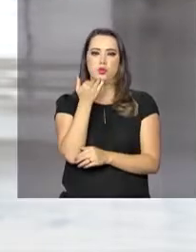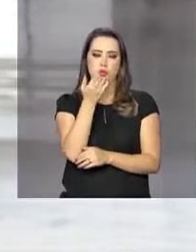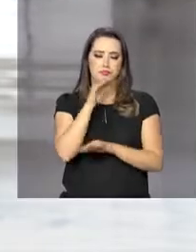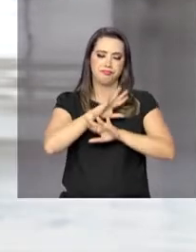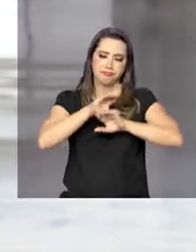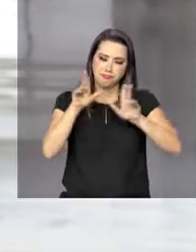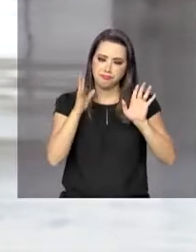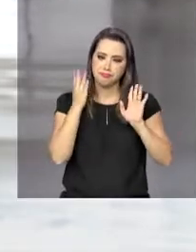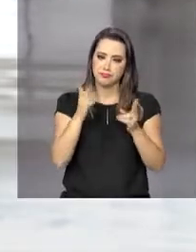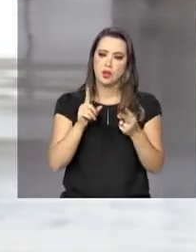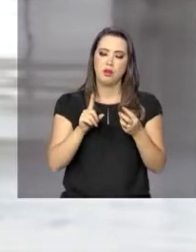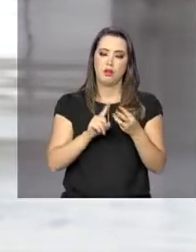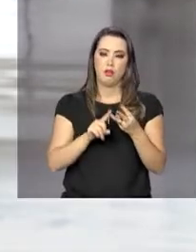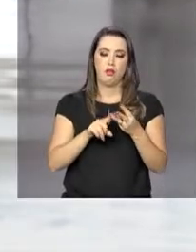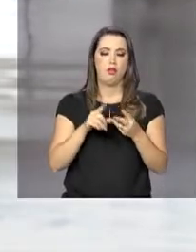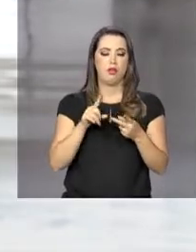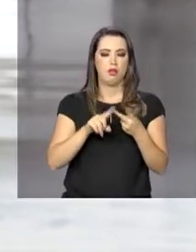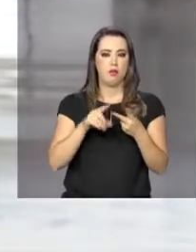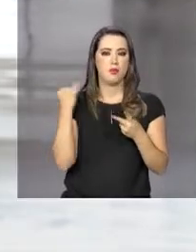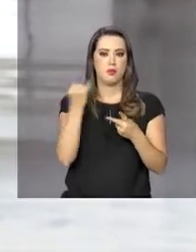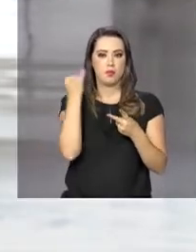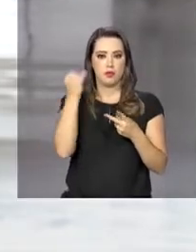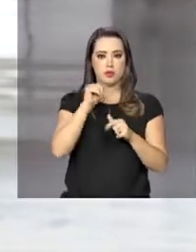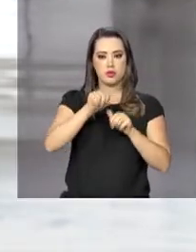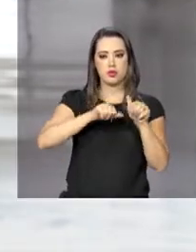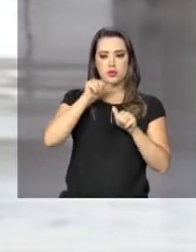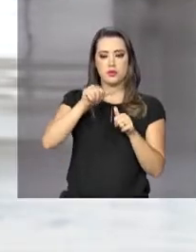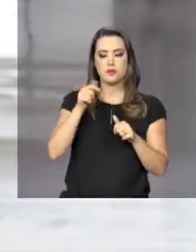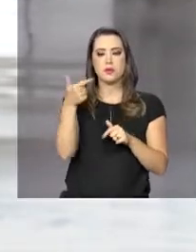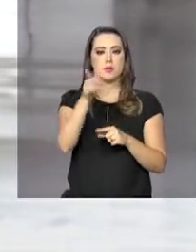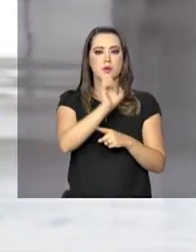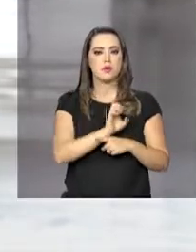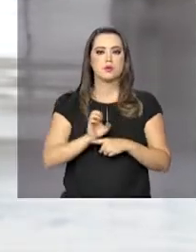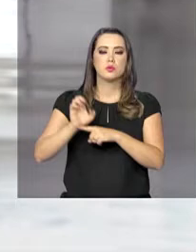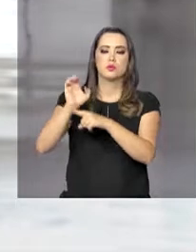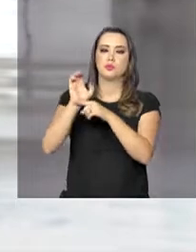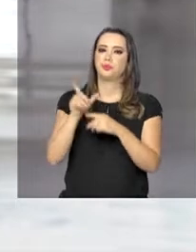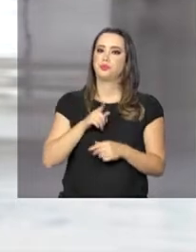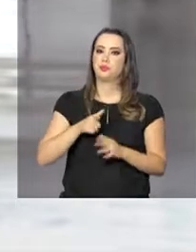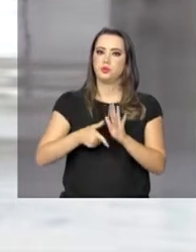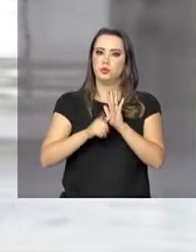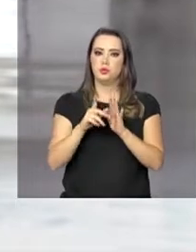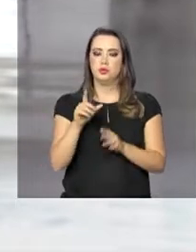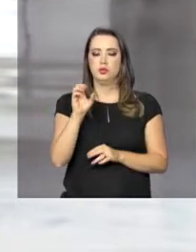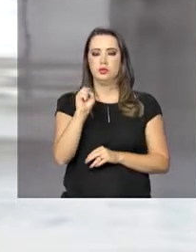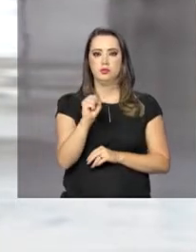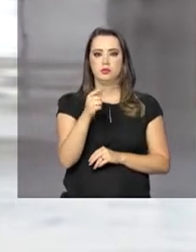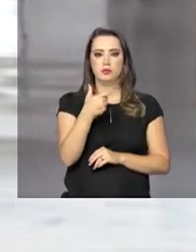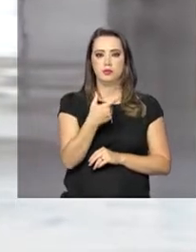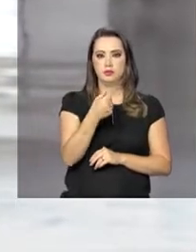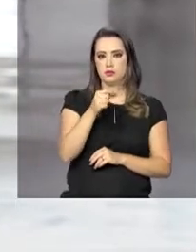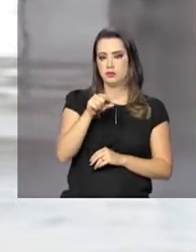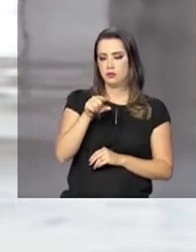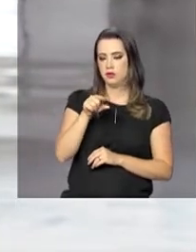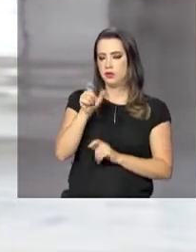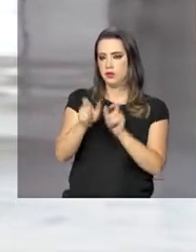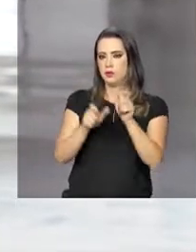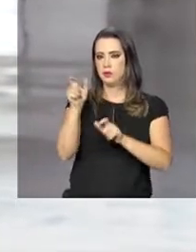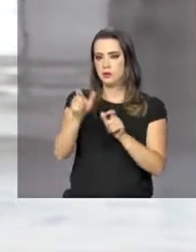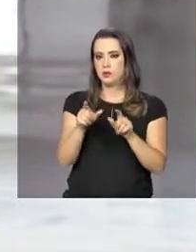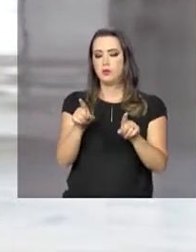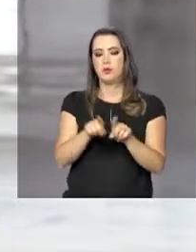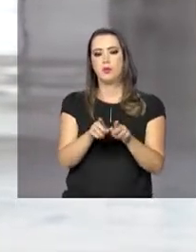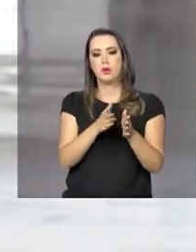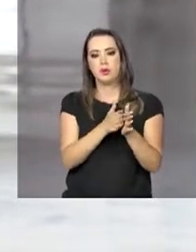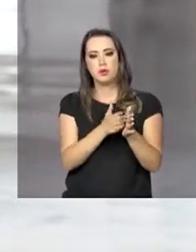e também o mais importante deles que é o processo de interiorização. Tínhamos feito 820 até aquela data, porque o processo tinha